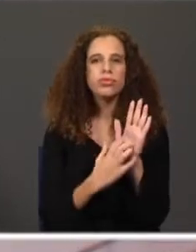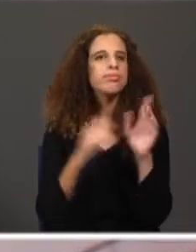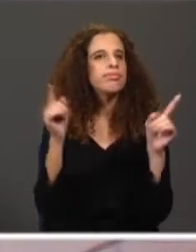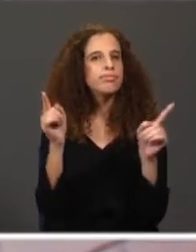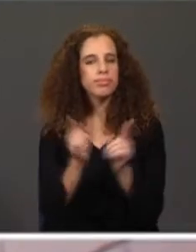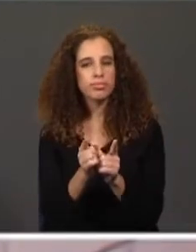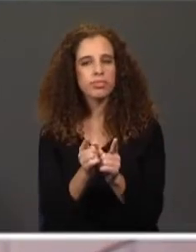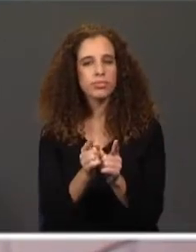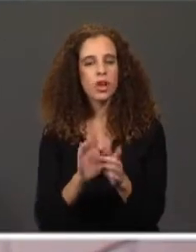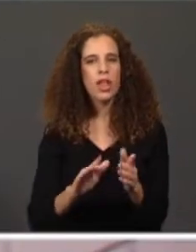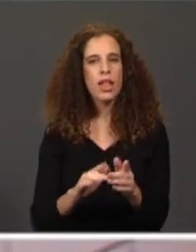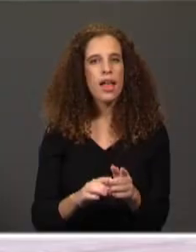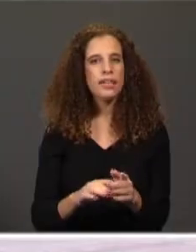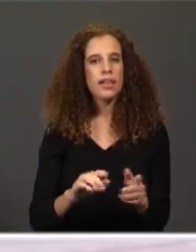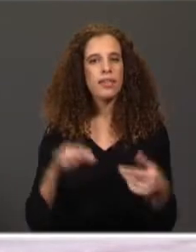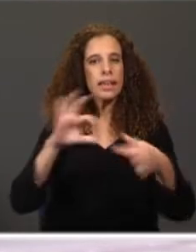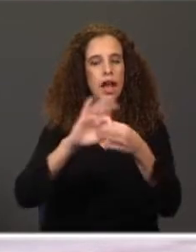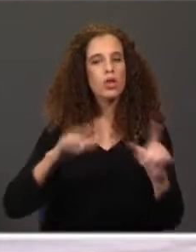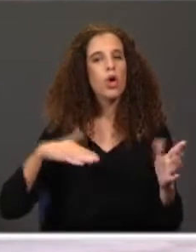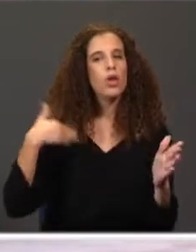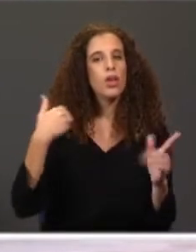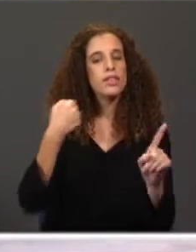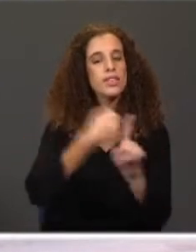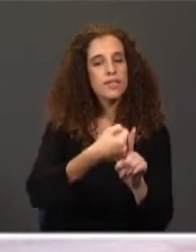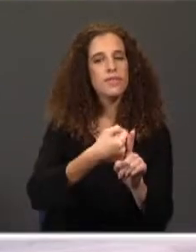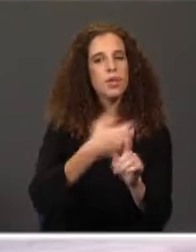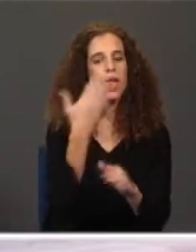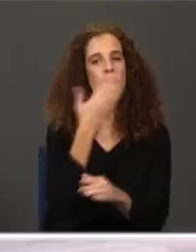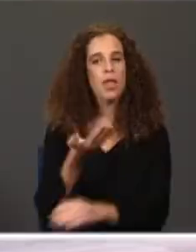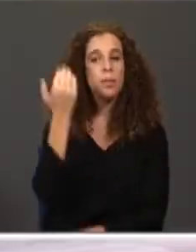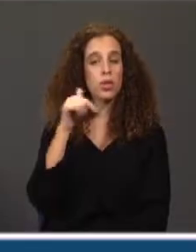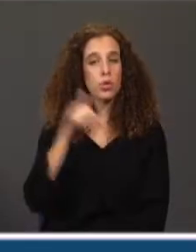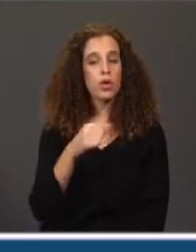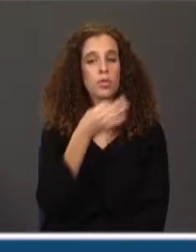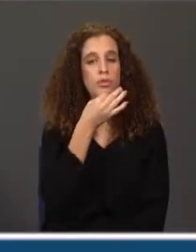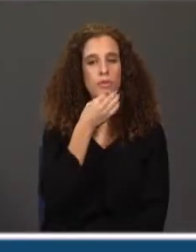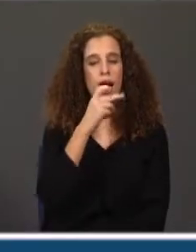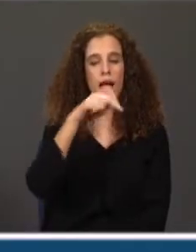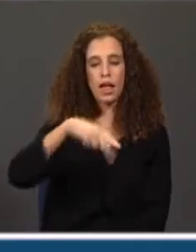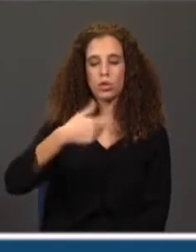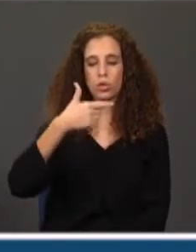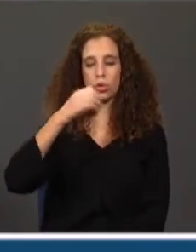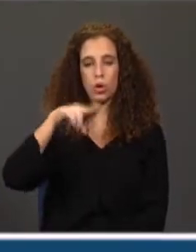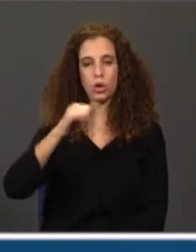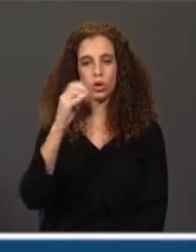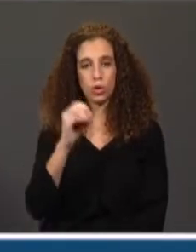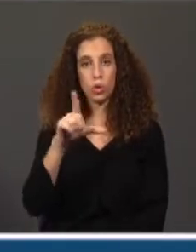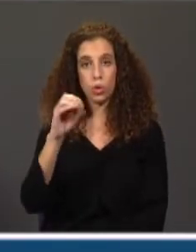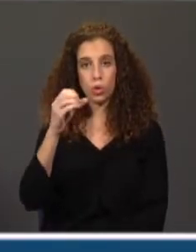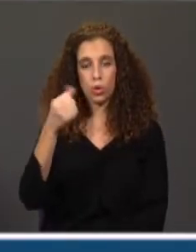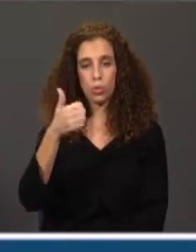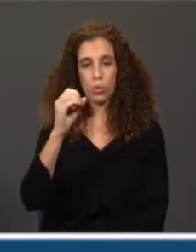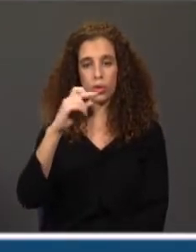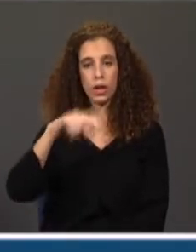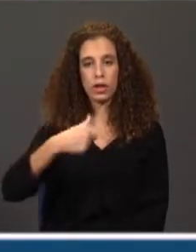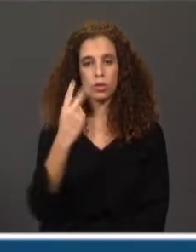com o desafio que te tinha lançado da última vez. Hoje vamos começar a abordar António Lobo Antunes. António Lobo Antunes, um